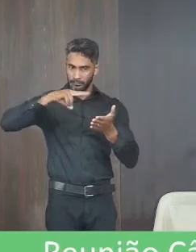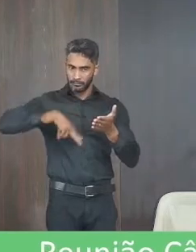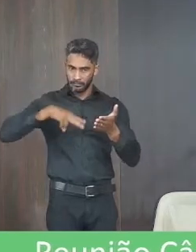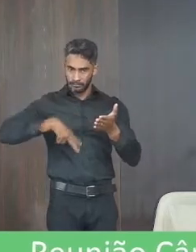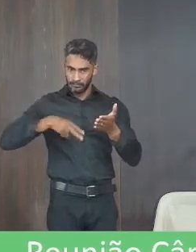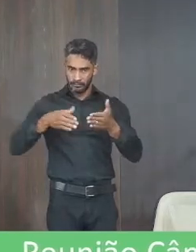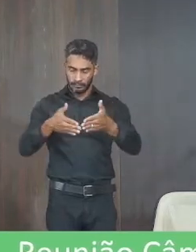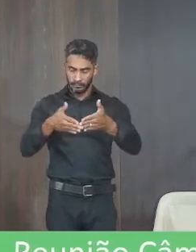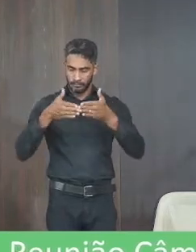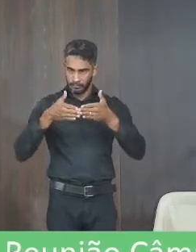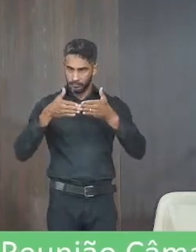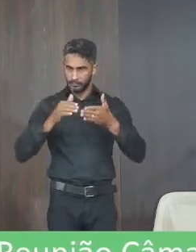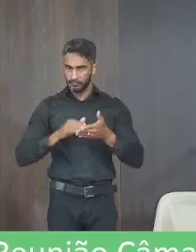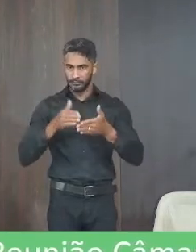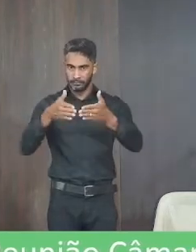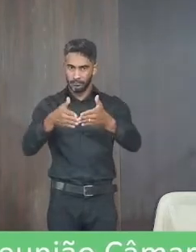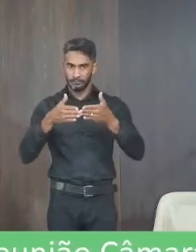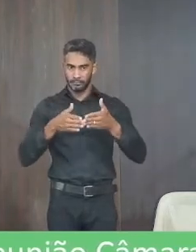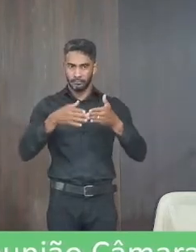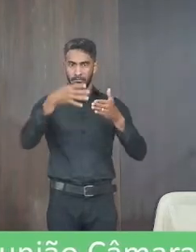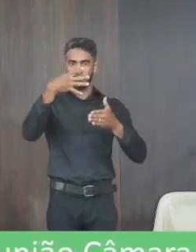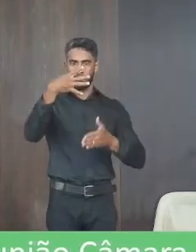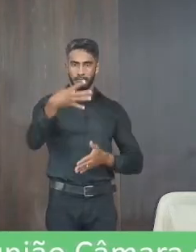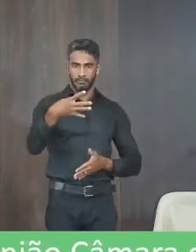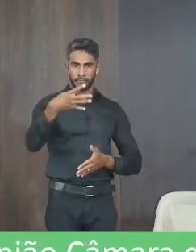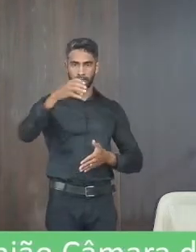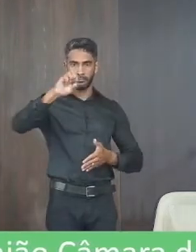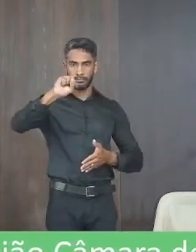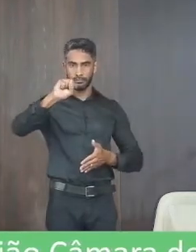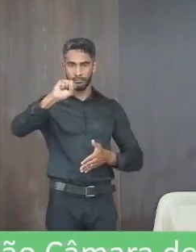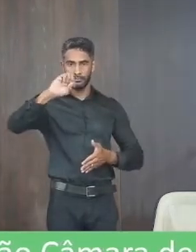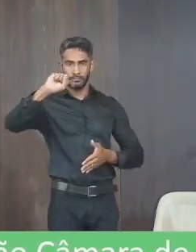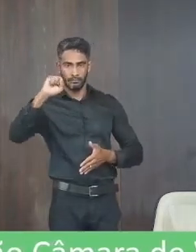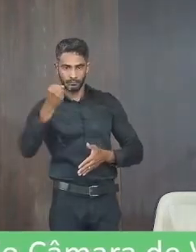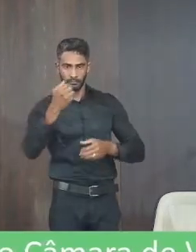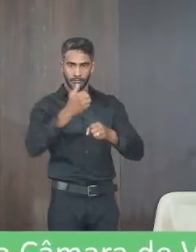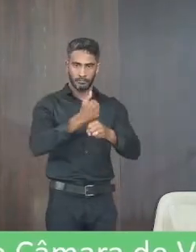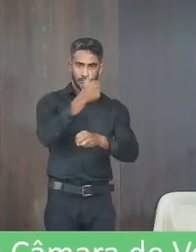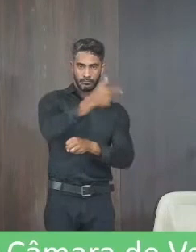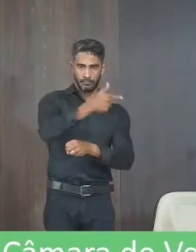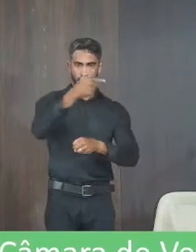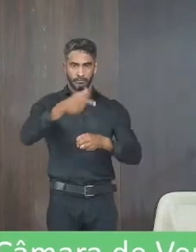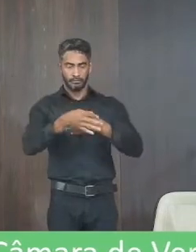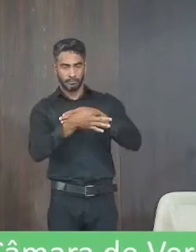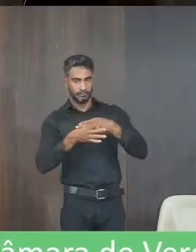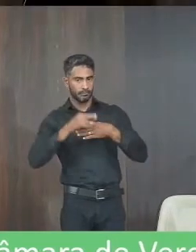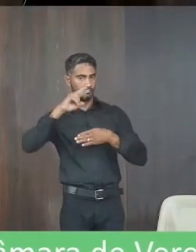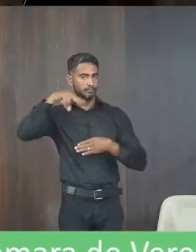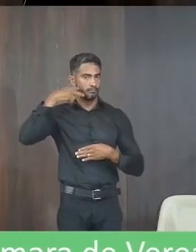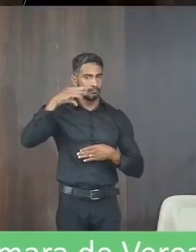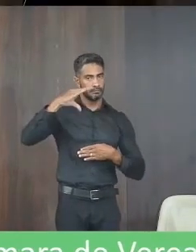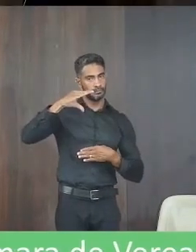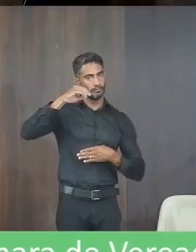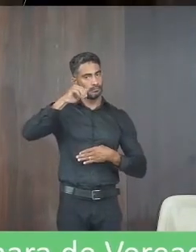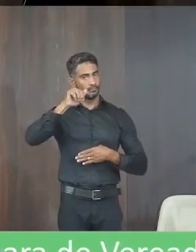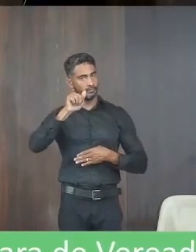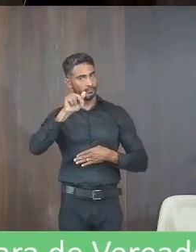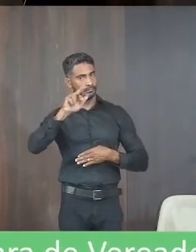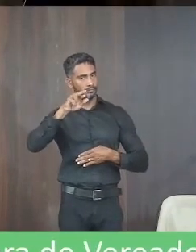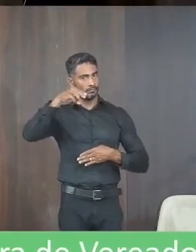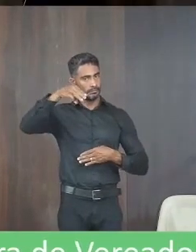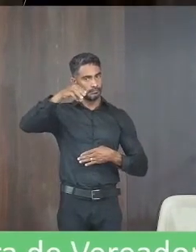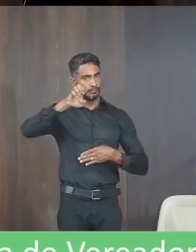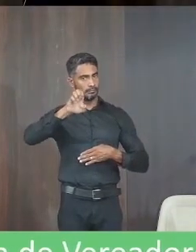dos requerimentos requerimento 408 2022 autoria vereadora carmelina romana da silva